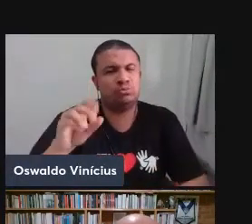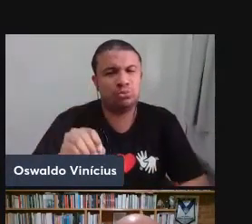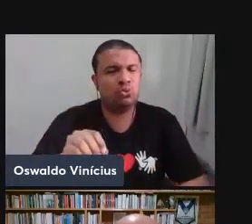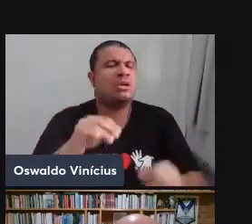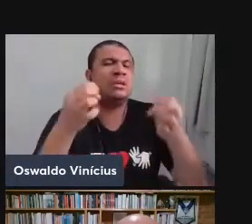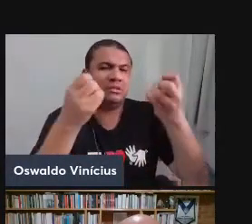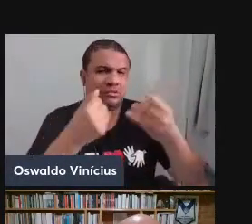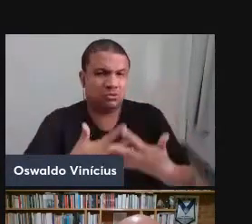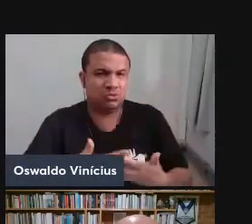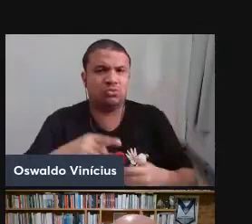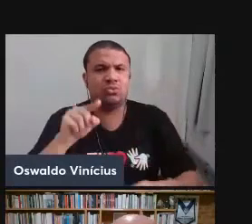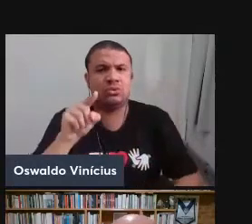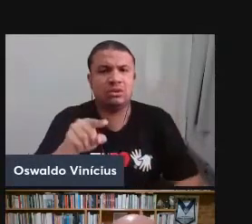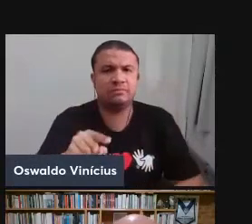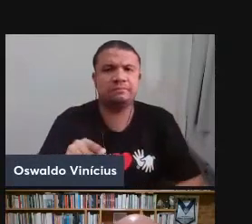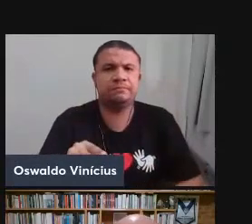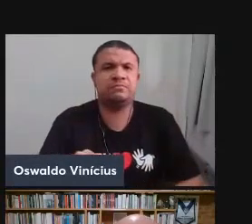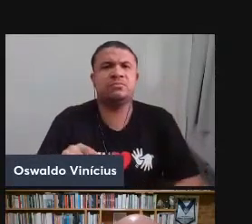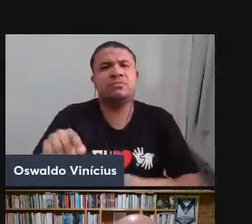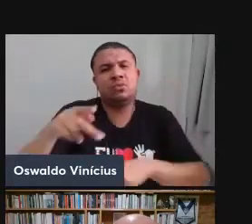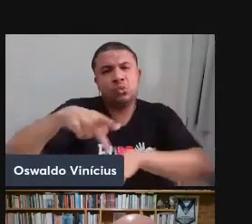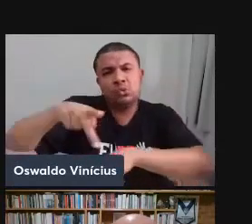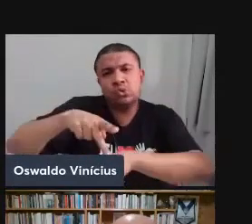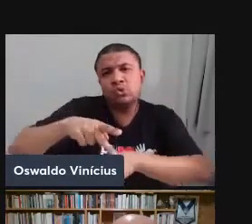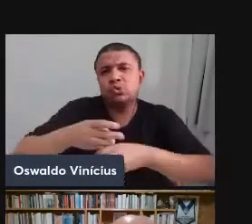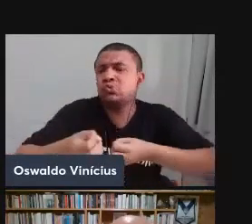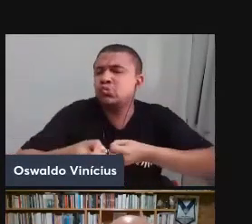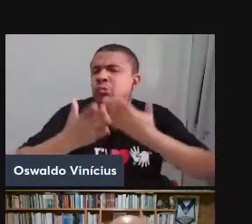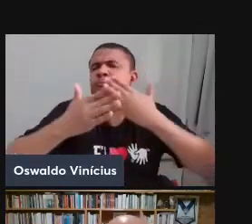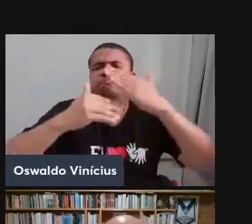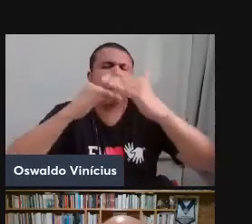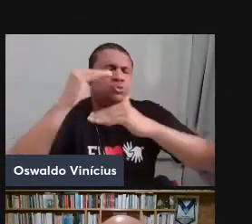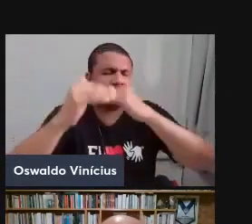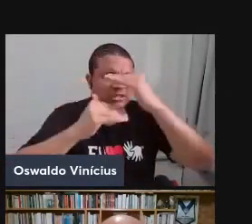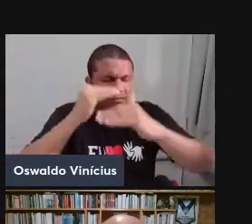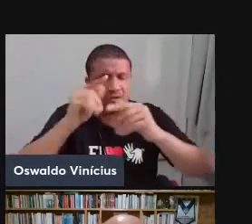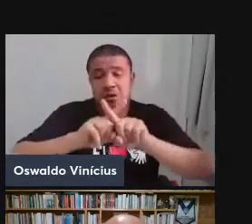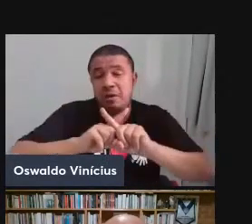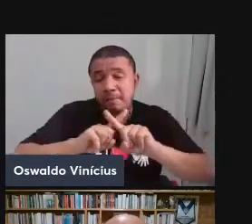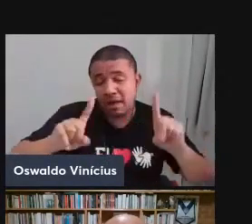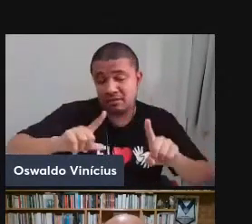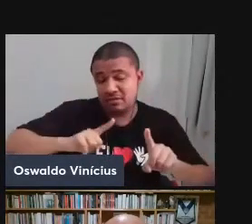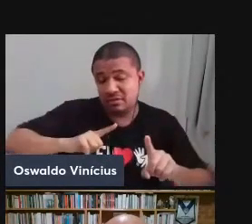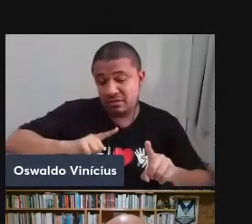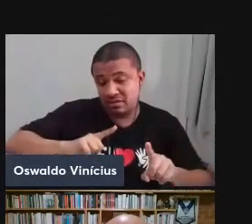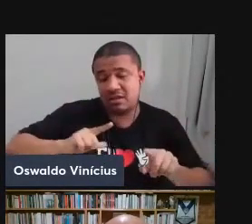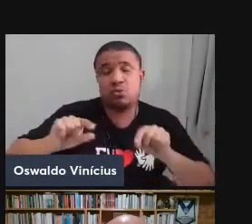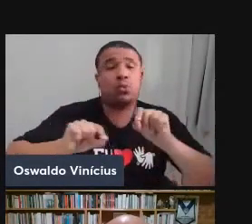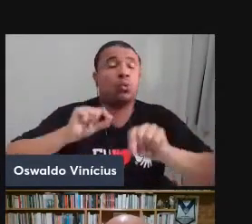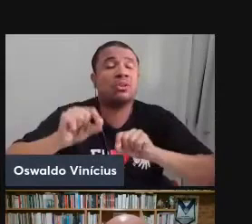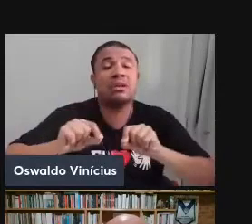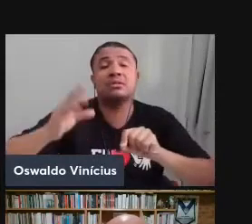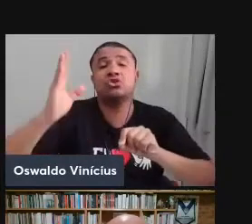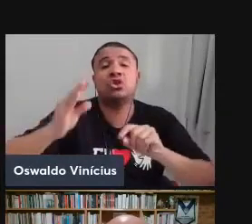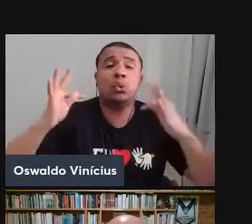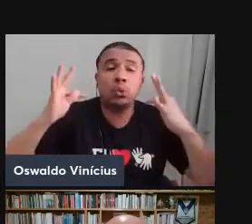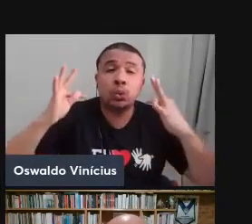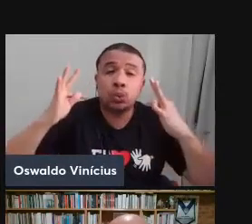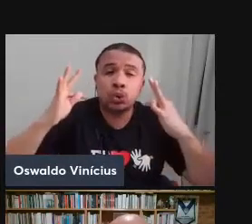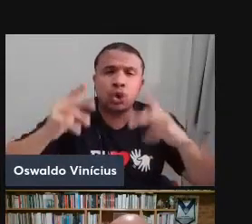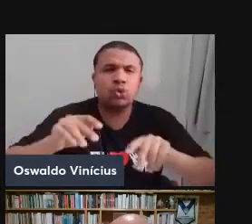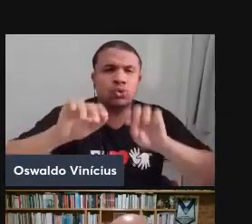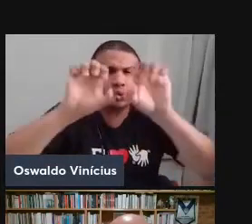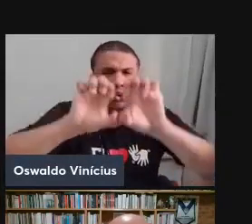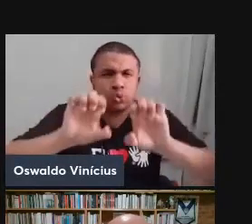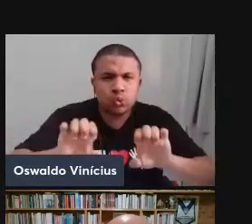escreveram o seguinte, o Estado não se formou progressivamente, mas surgiu de uma vez já todo armado num